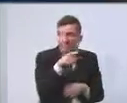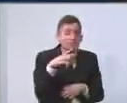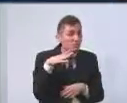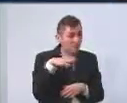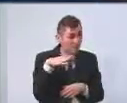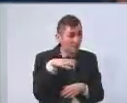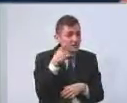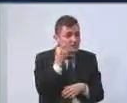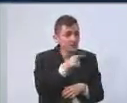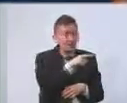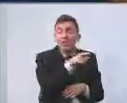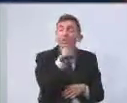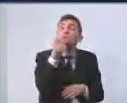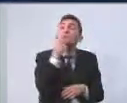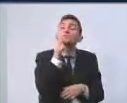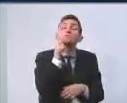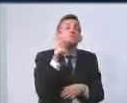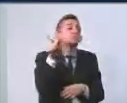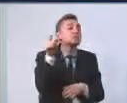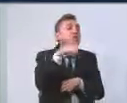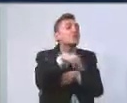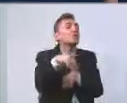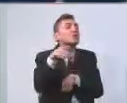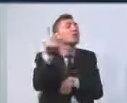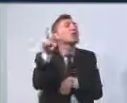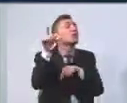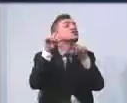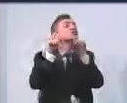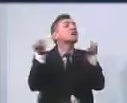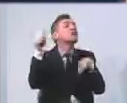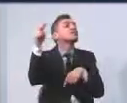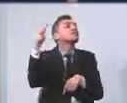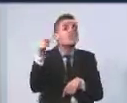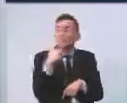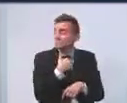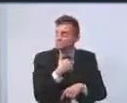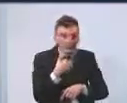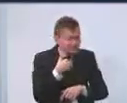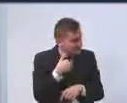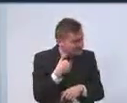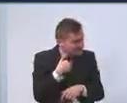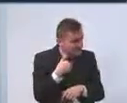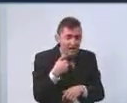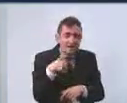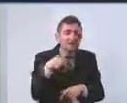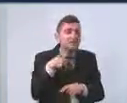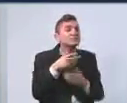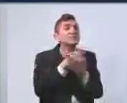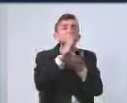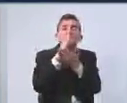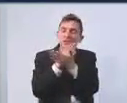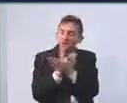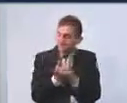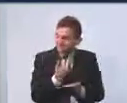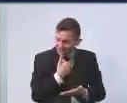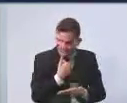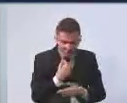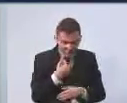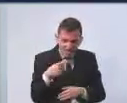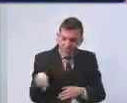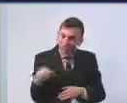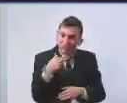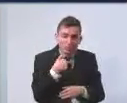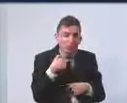no atendimento a meninos e meninas de rua, não dá, você não pode fazer essas coisas à parte, eu brinco, nós não podemos fazer